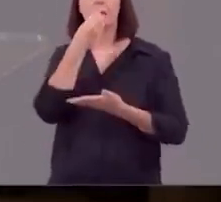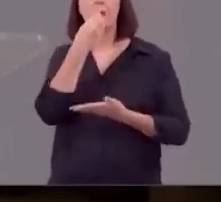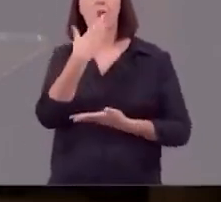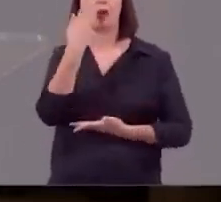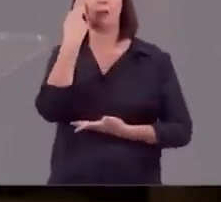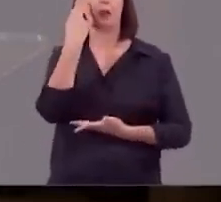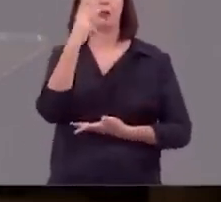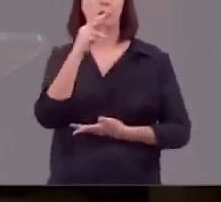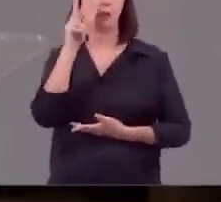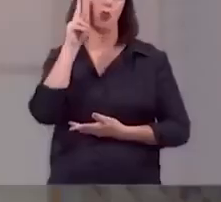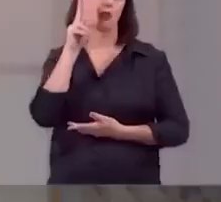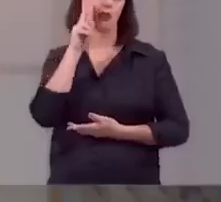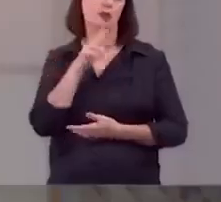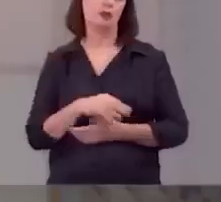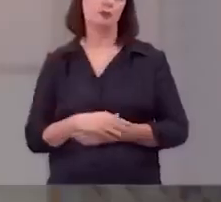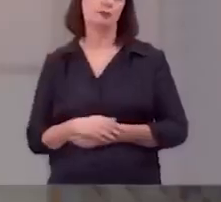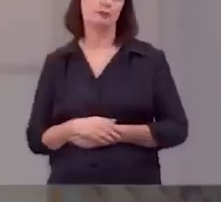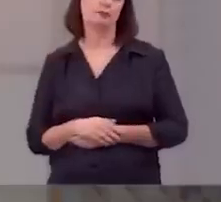história